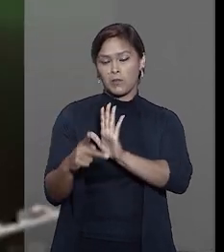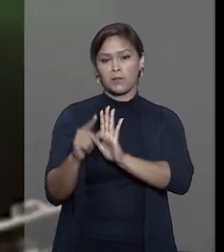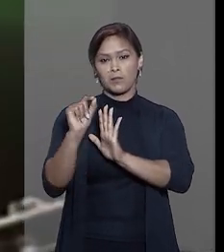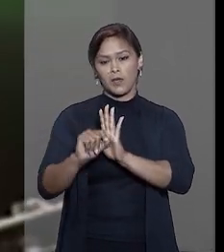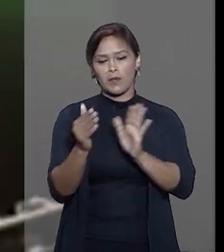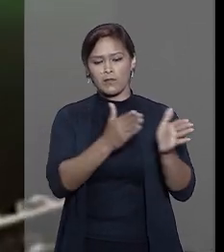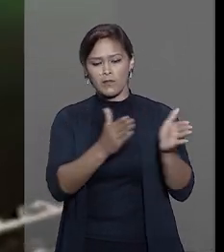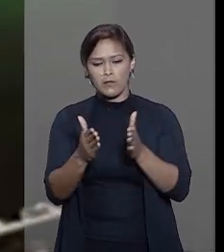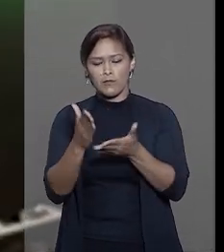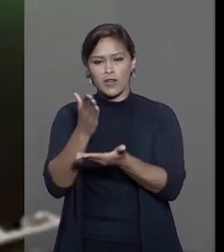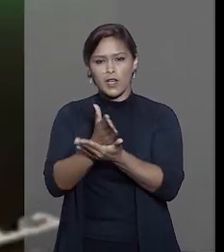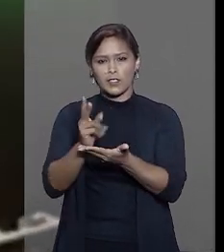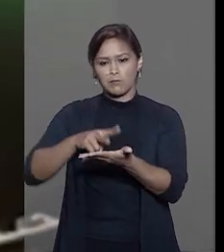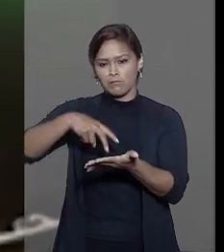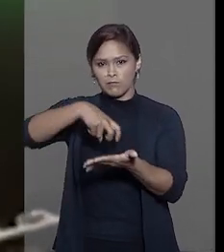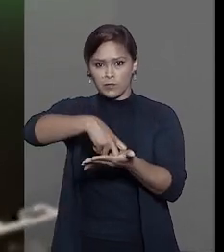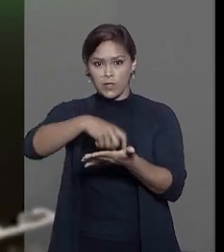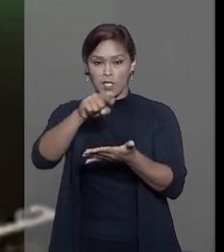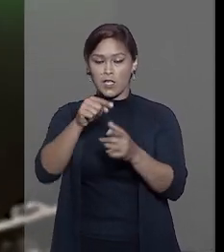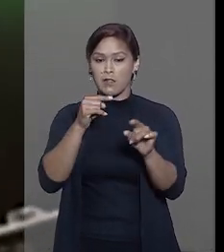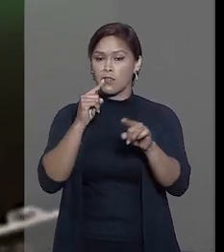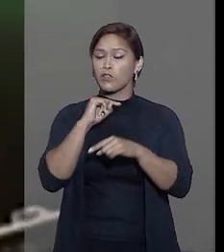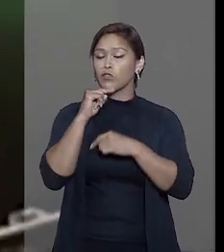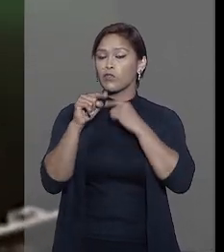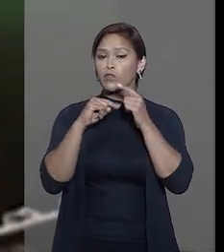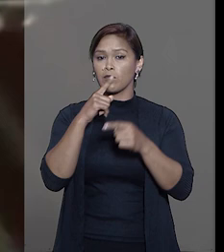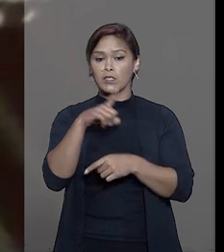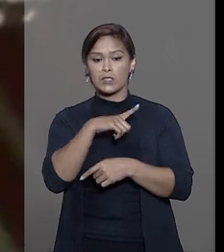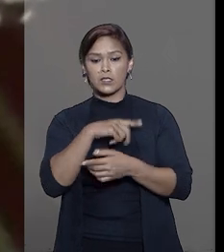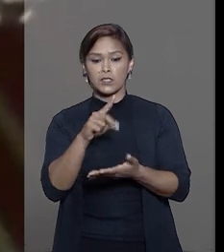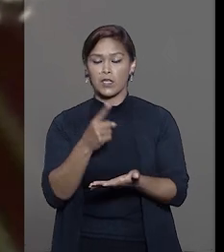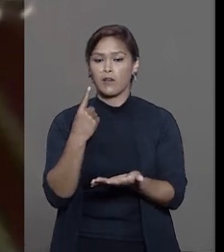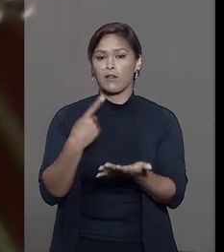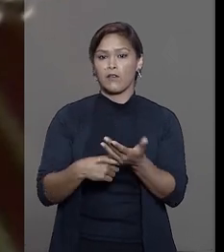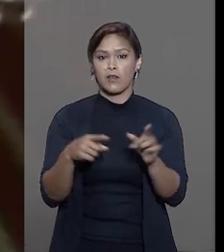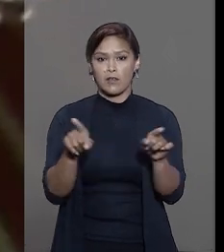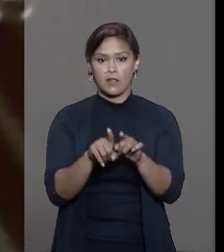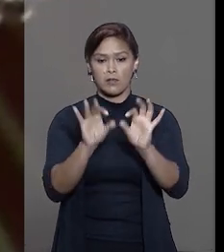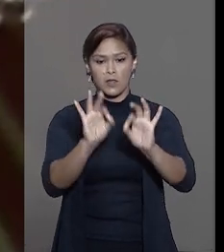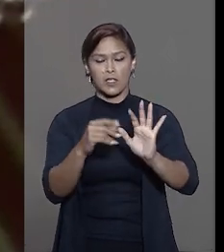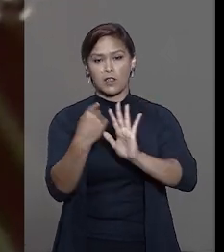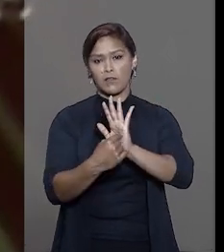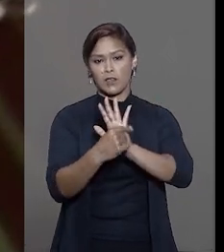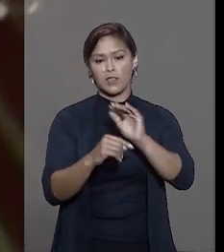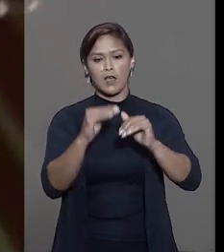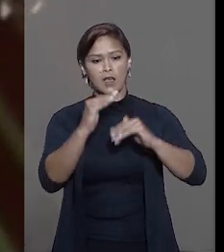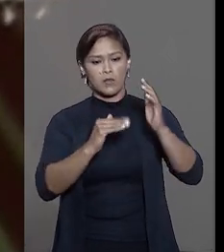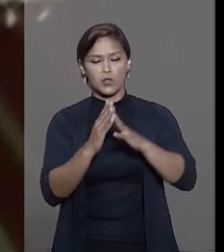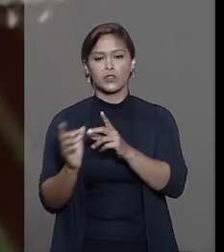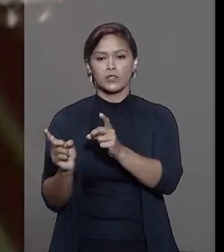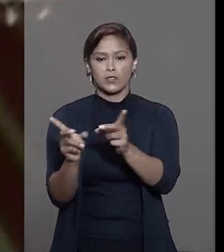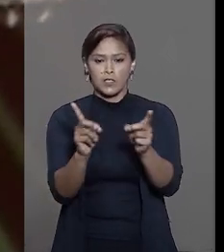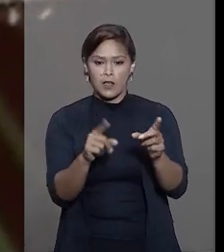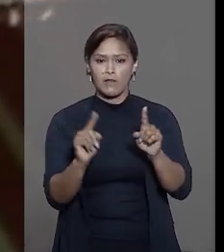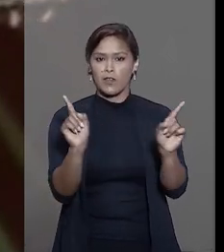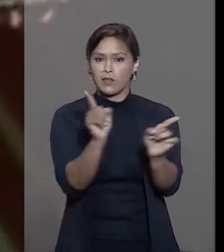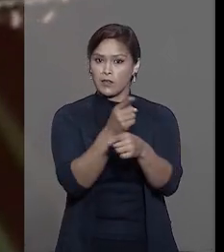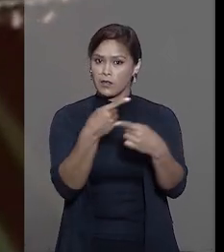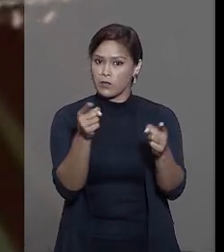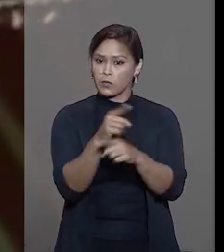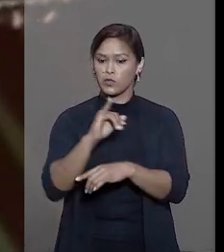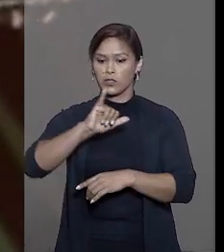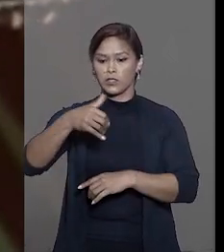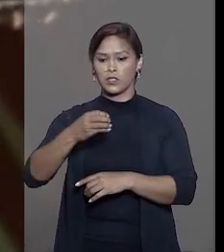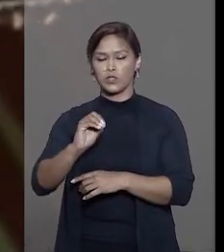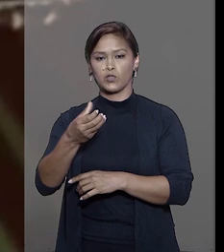Na fase de cumprimento de sentença, questionou-se a decisão firmada se também teria vedado a reprodução e a venda da obra musical